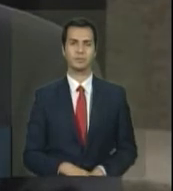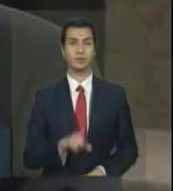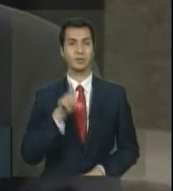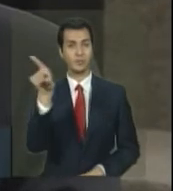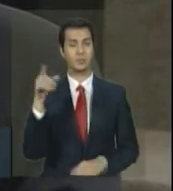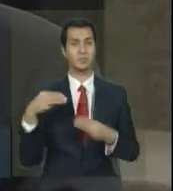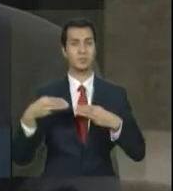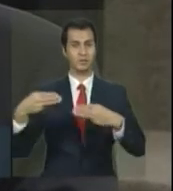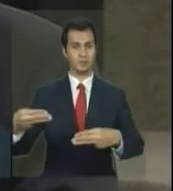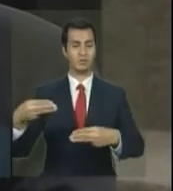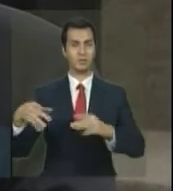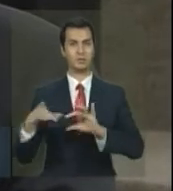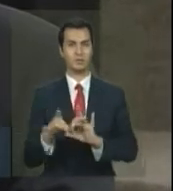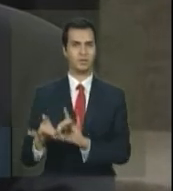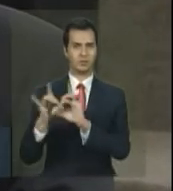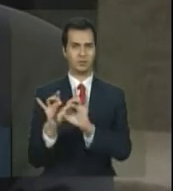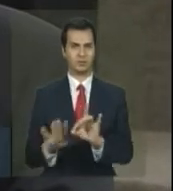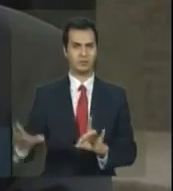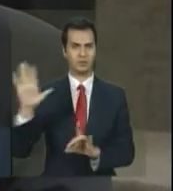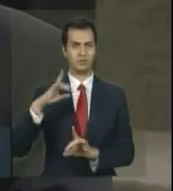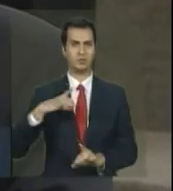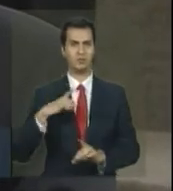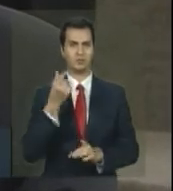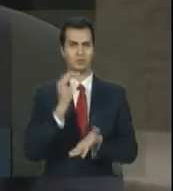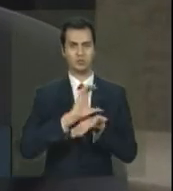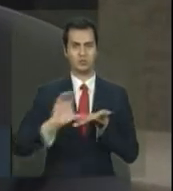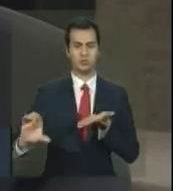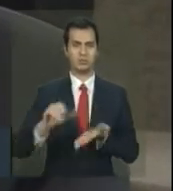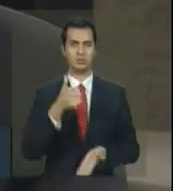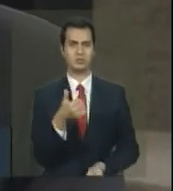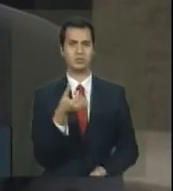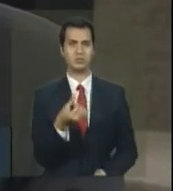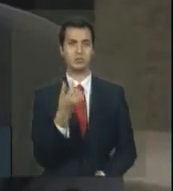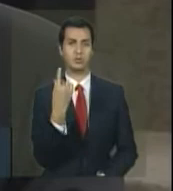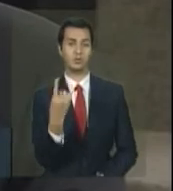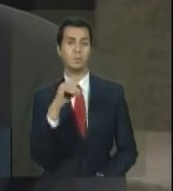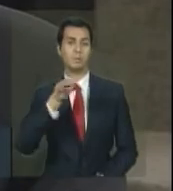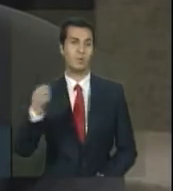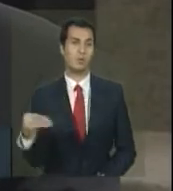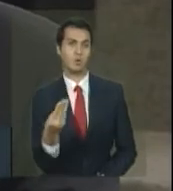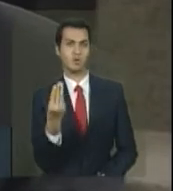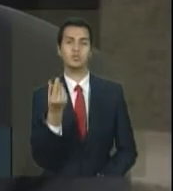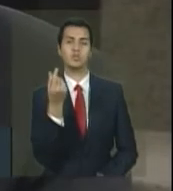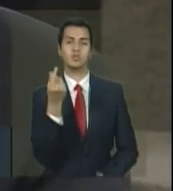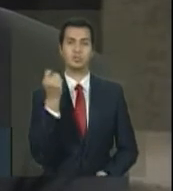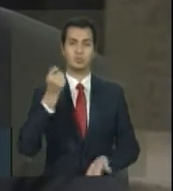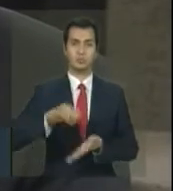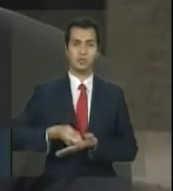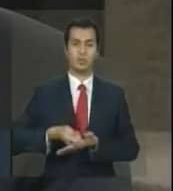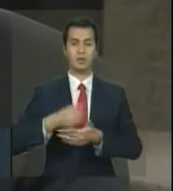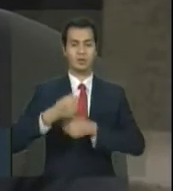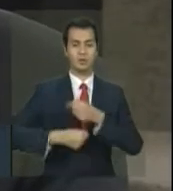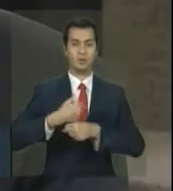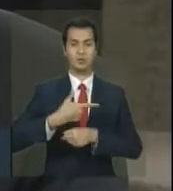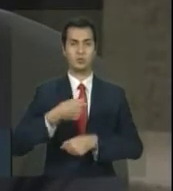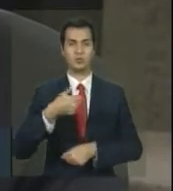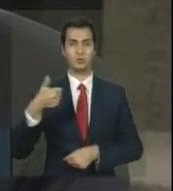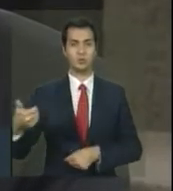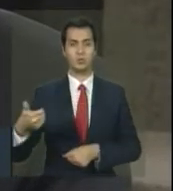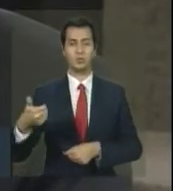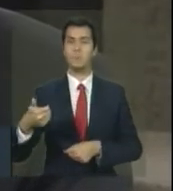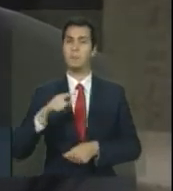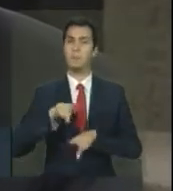um crédito de 161 milhões para serem gastos neste ano, não gastou nenhum centavo ainda, e uma associação no semiárido,